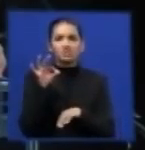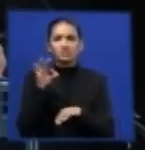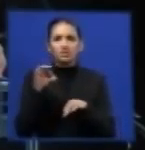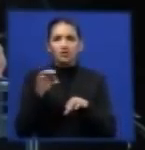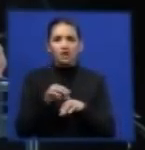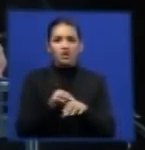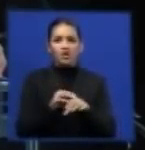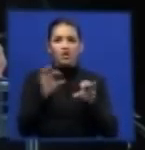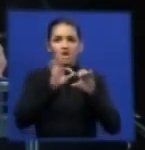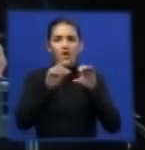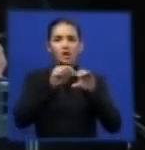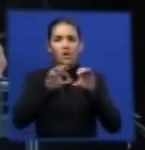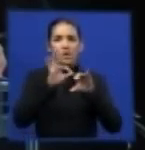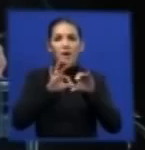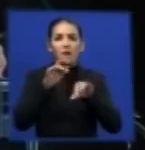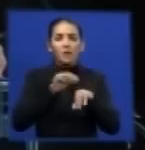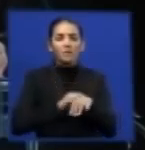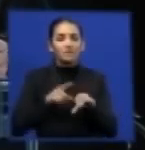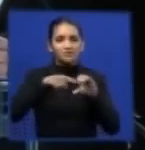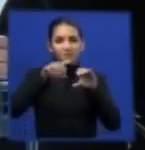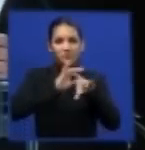nacionalidade para depositar seus ovos.